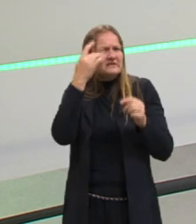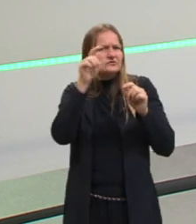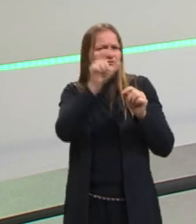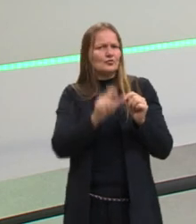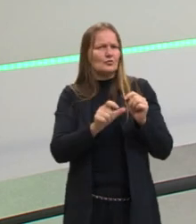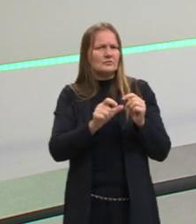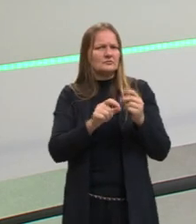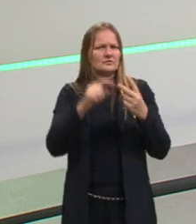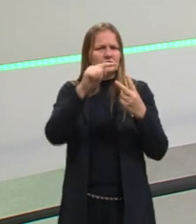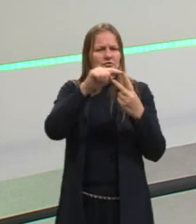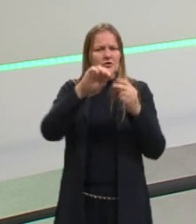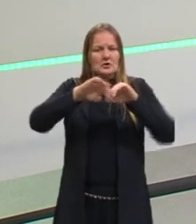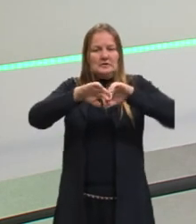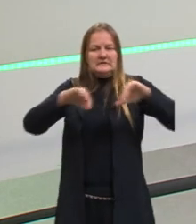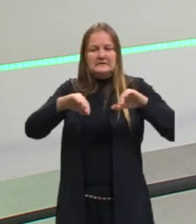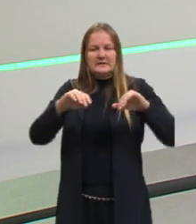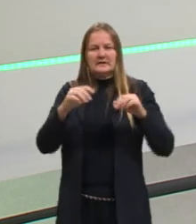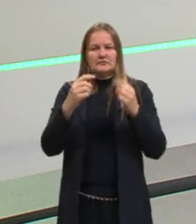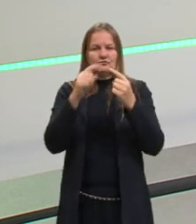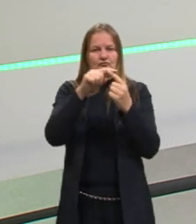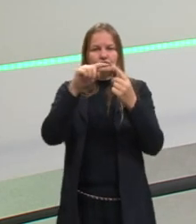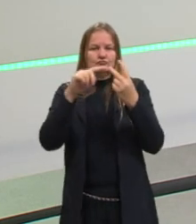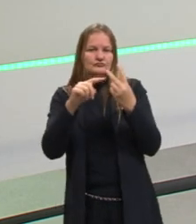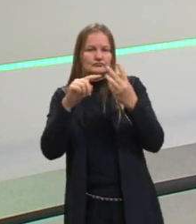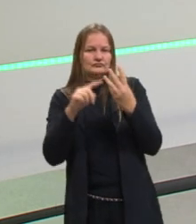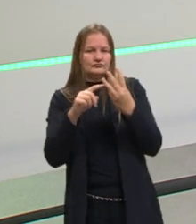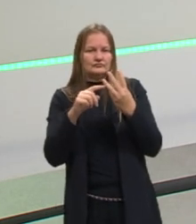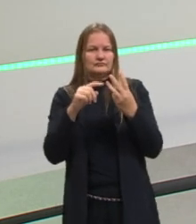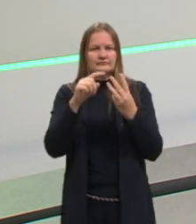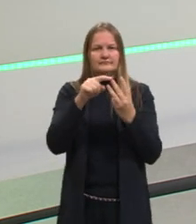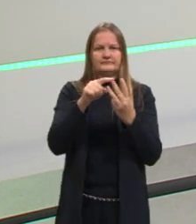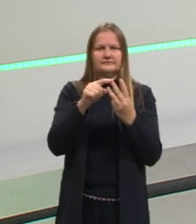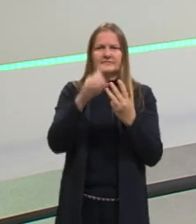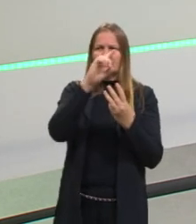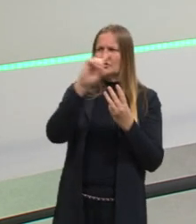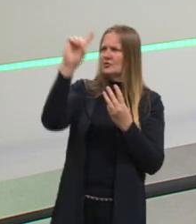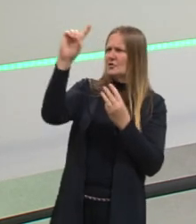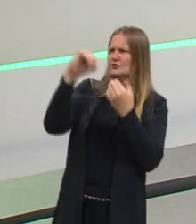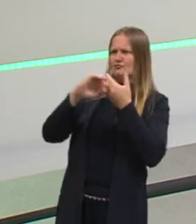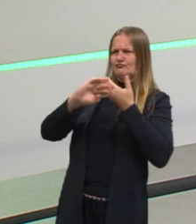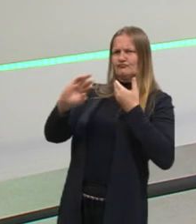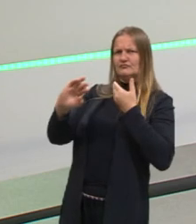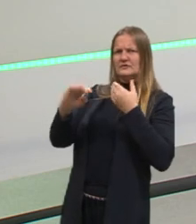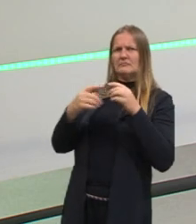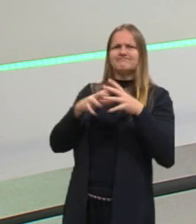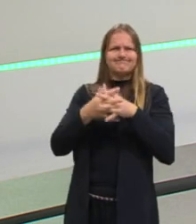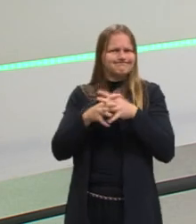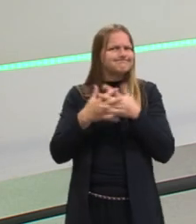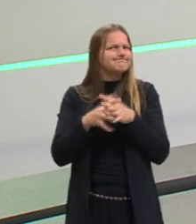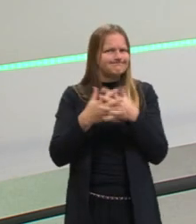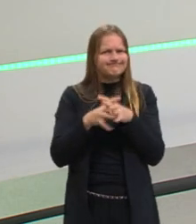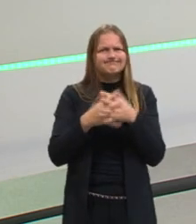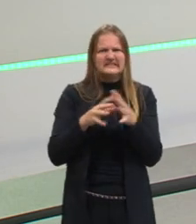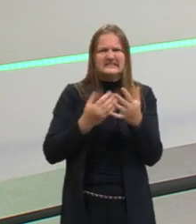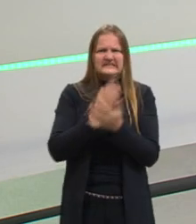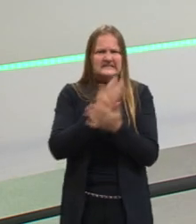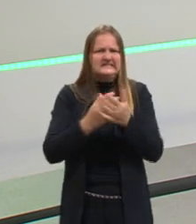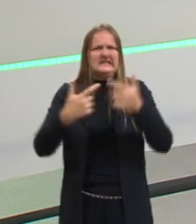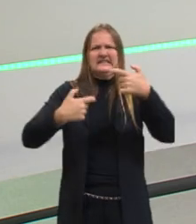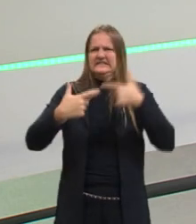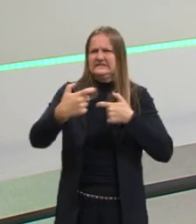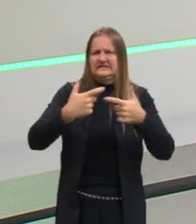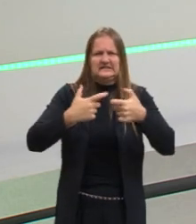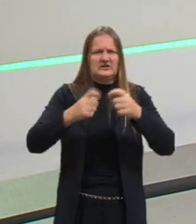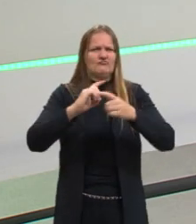separada de Deus, e não uma parte dele. E isso deu muita treta na época, deu guerra, deu